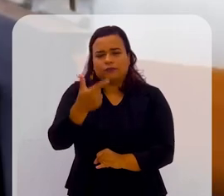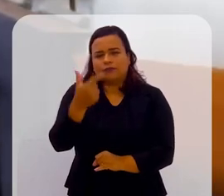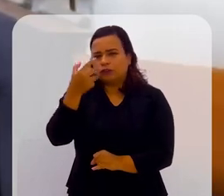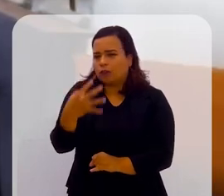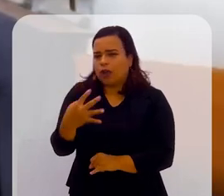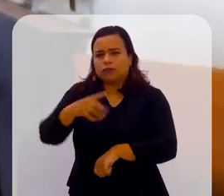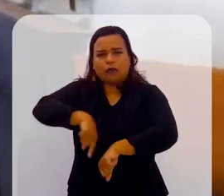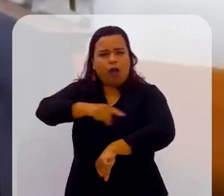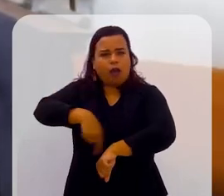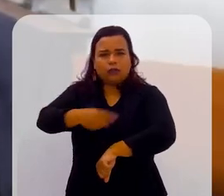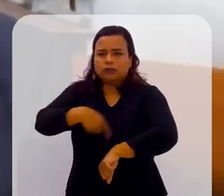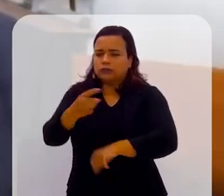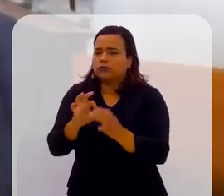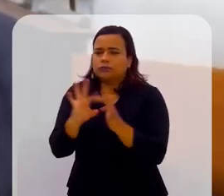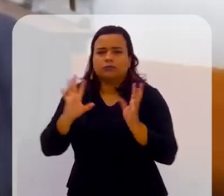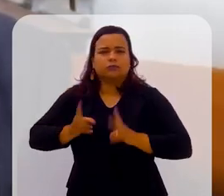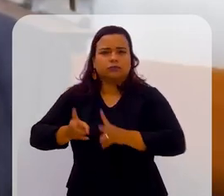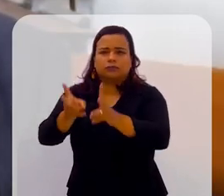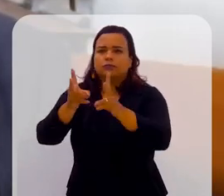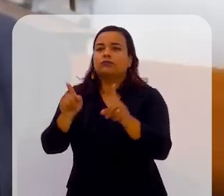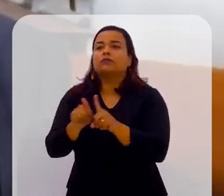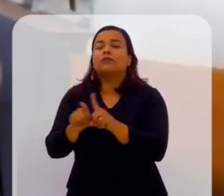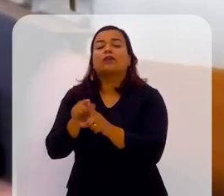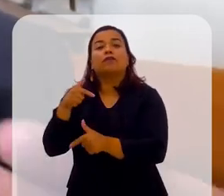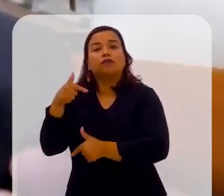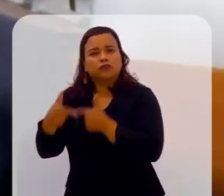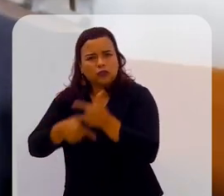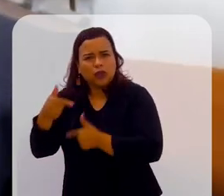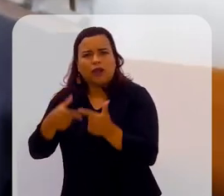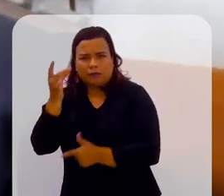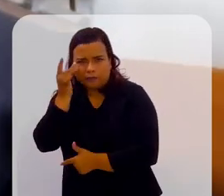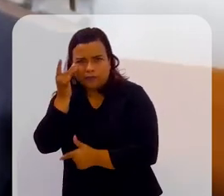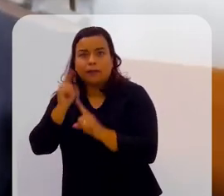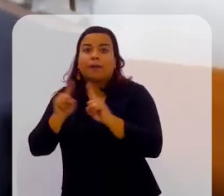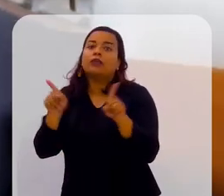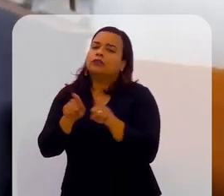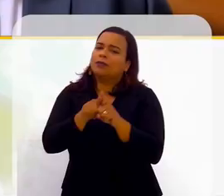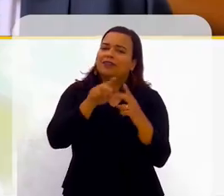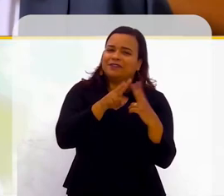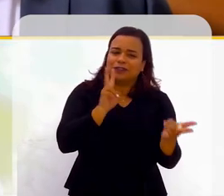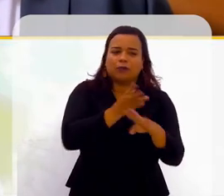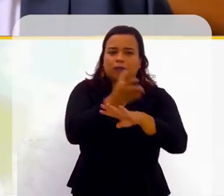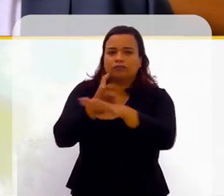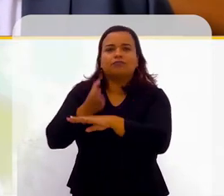dia, sendo que ele funcionava uma planta física, mas era acessível via internet.